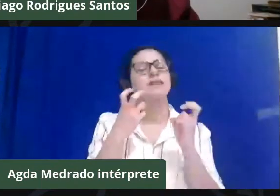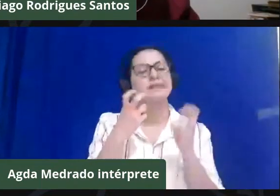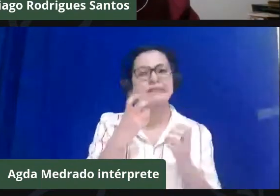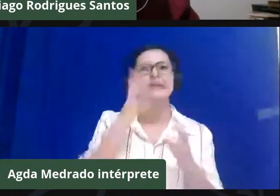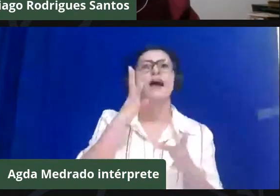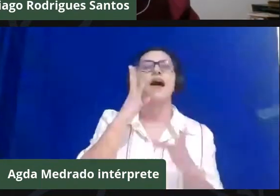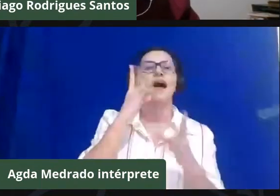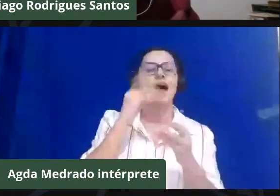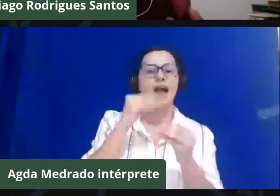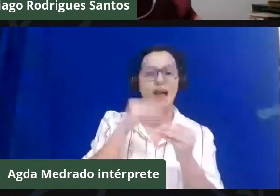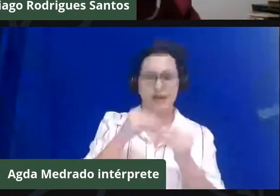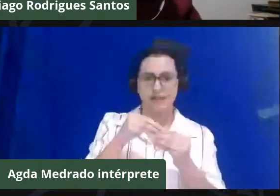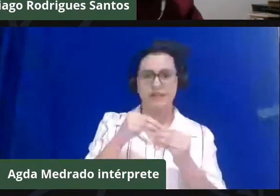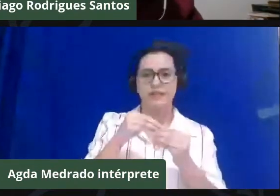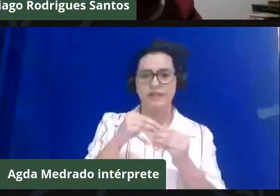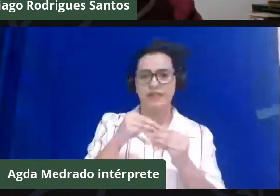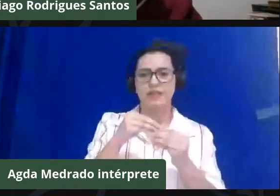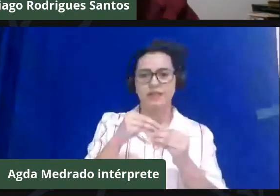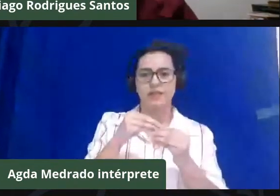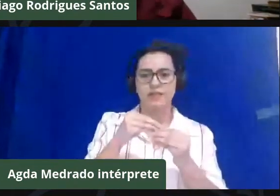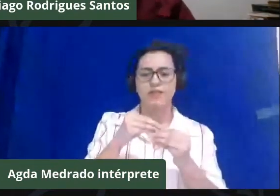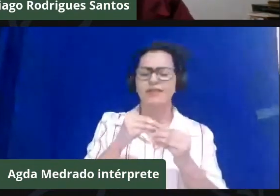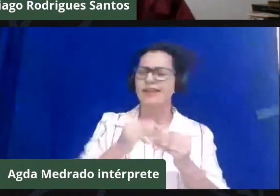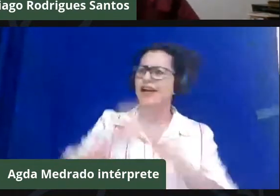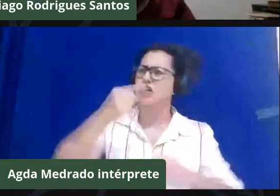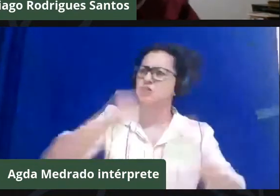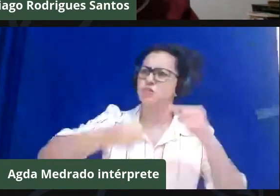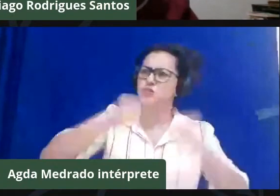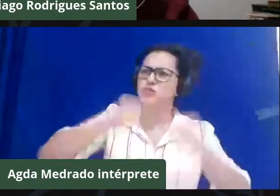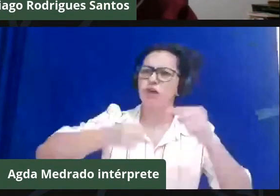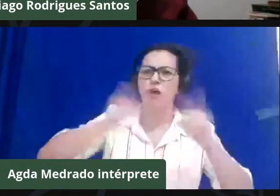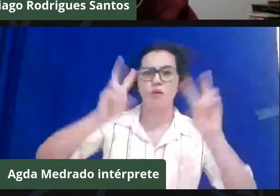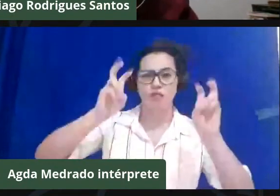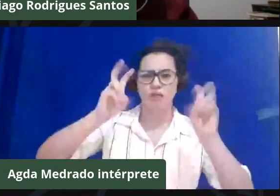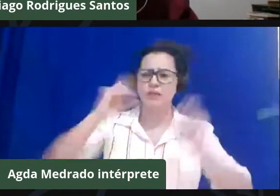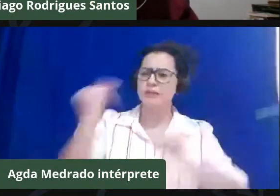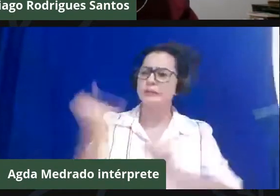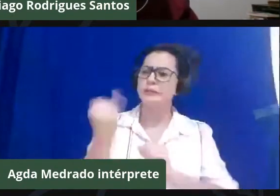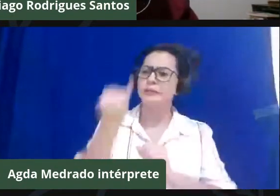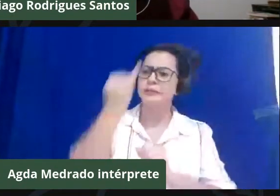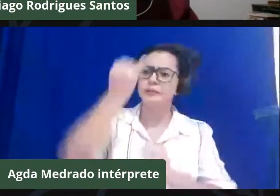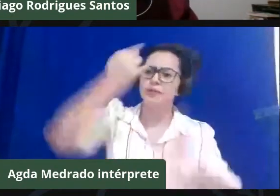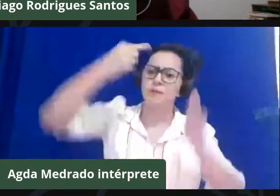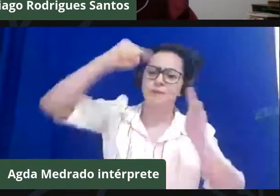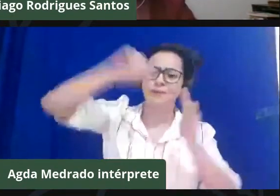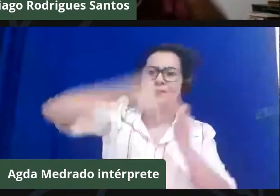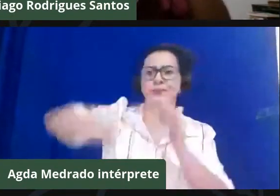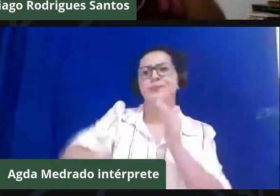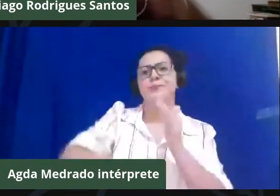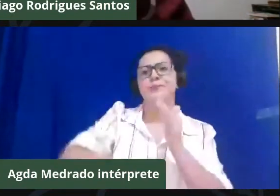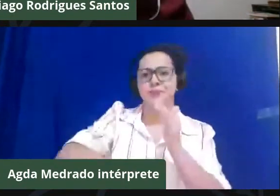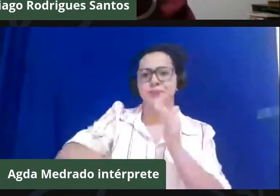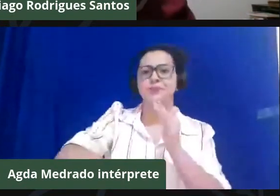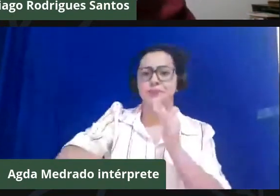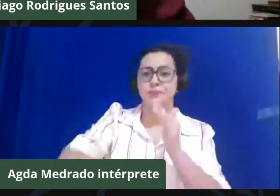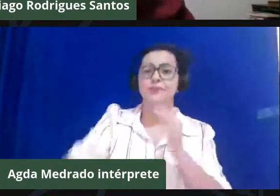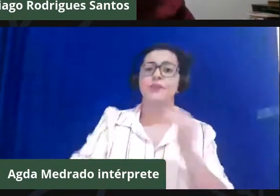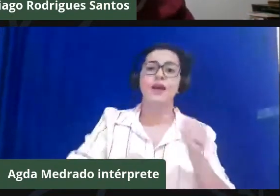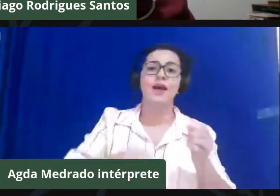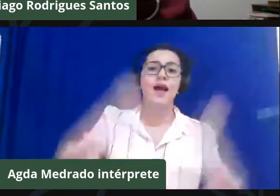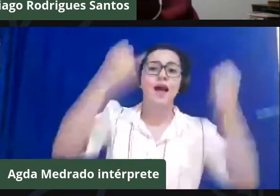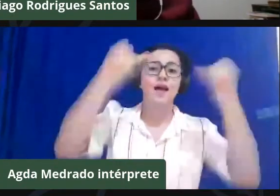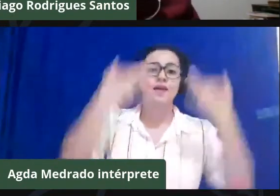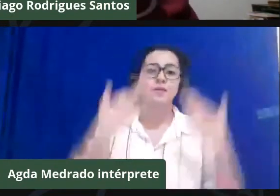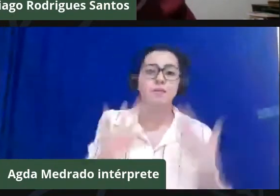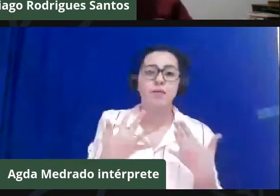que a discussão é extremamente profunda e que falar de meio ambiente sem falar de comunidades tradicionais é um equívoco extremamente